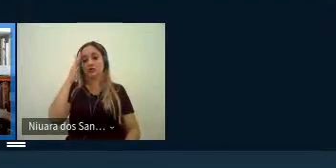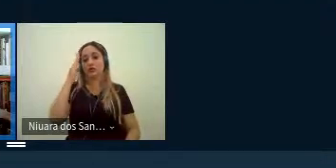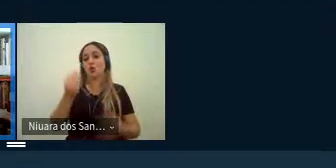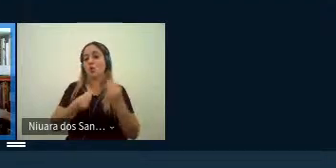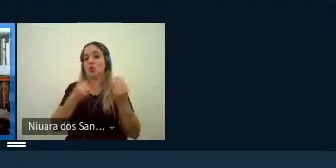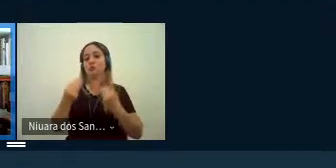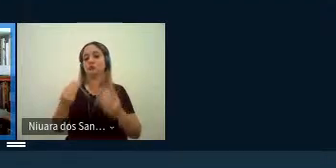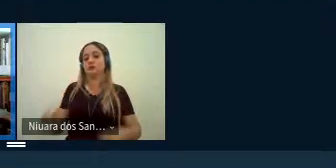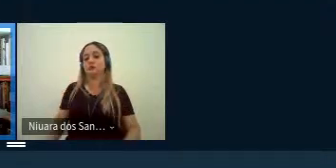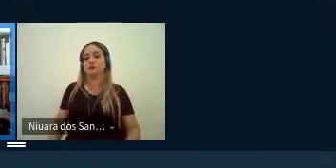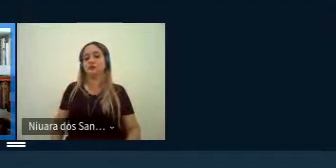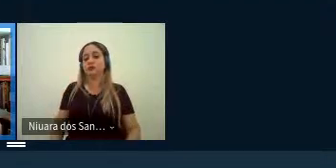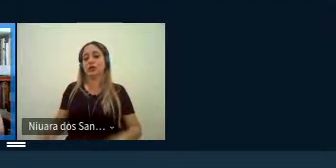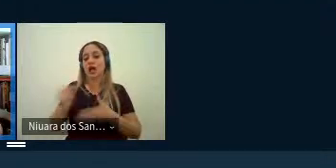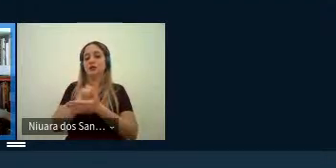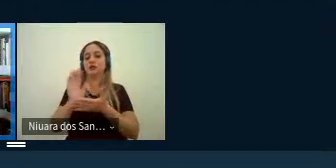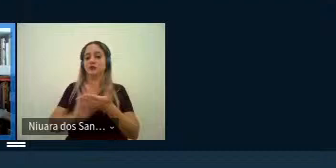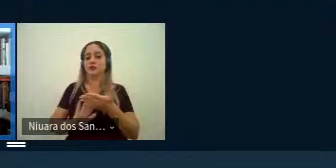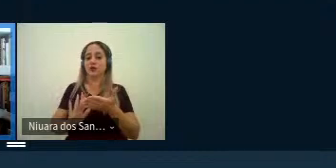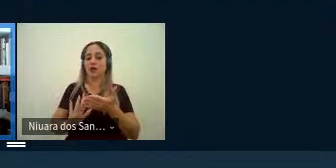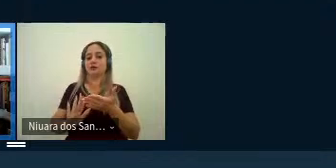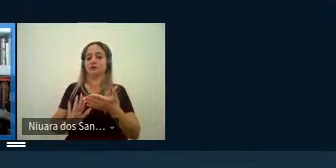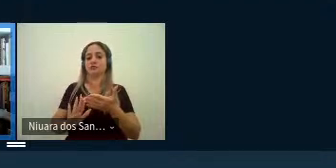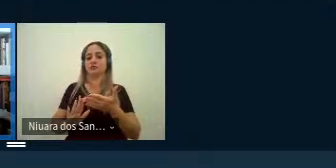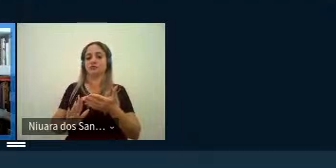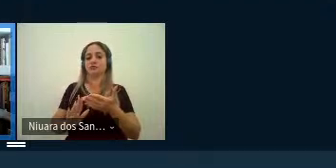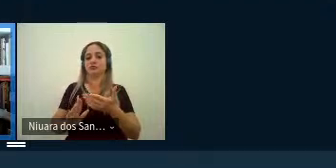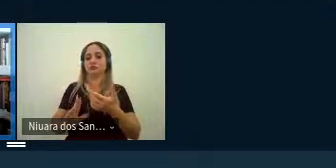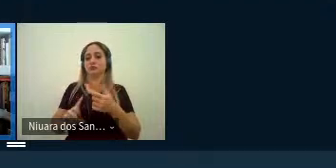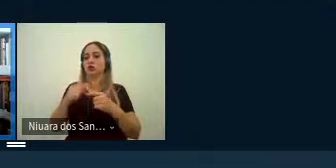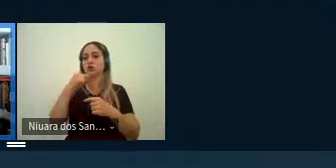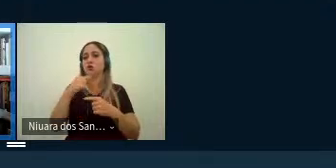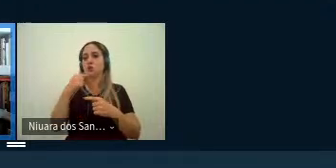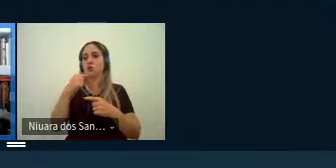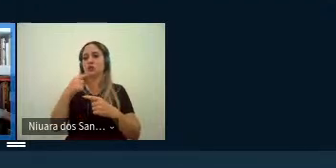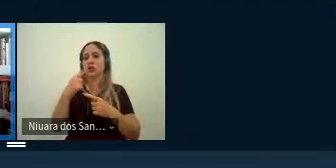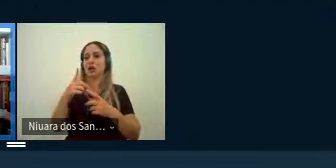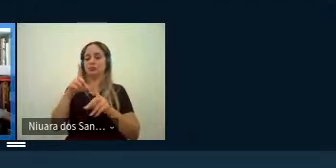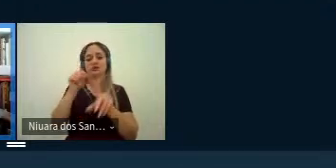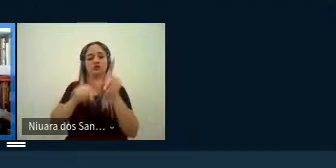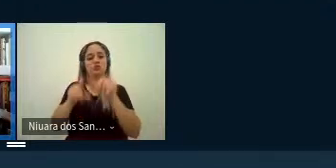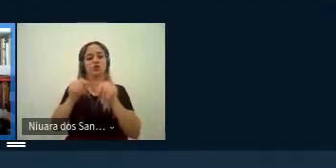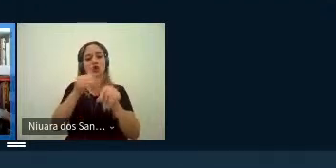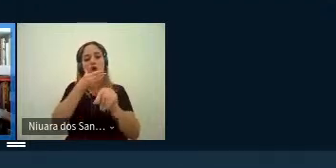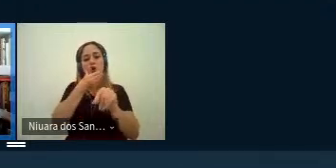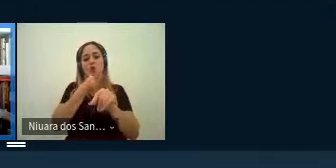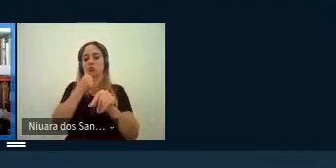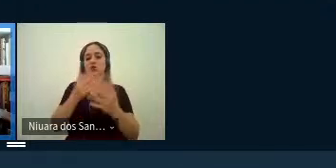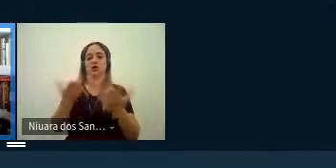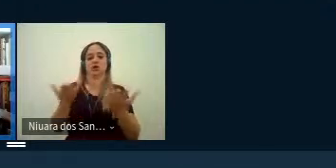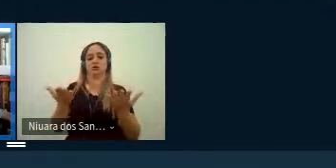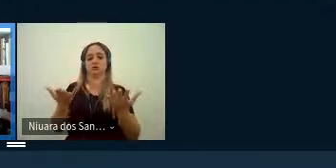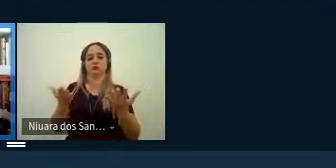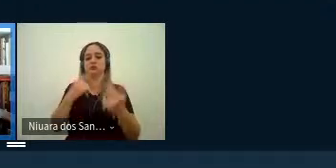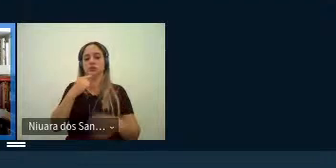como uma atividade andrógina e até mesmo bissexual né então